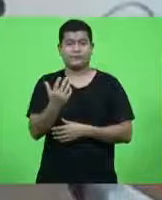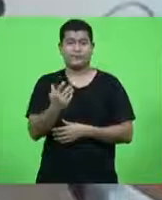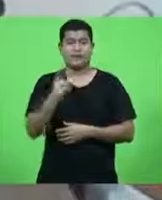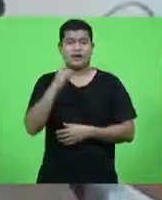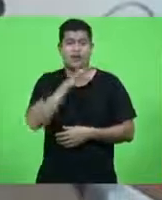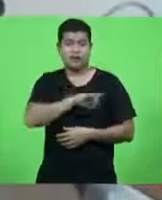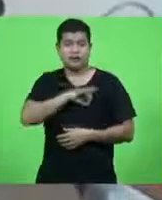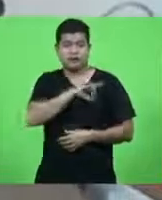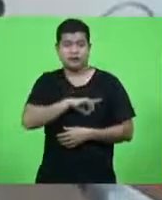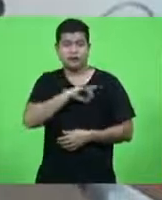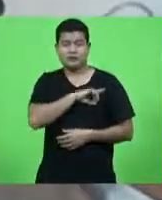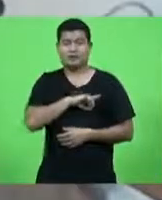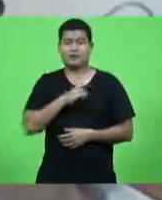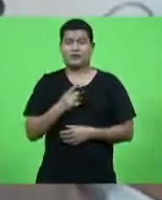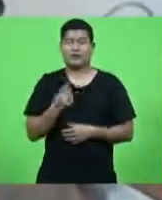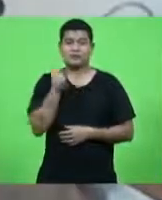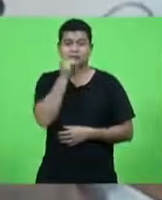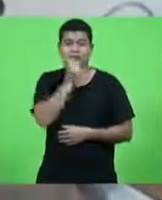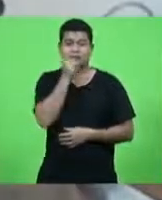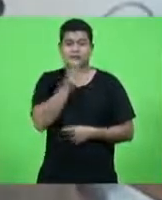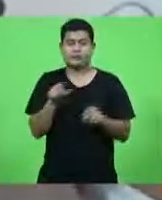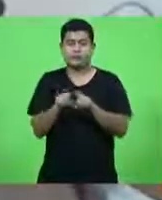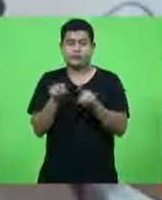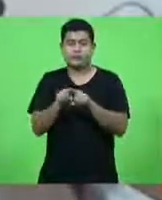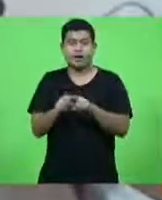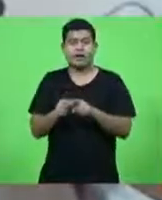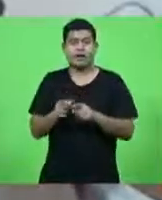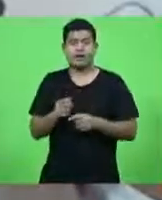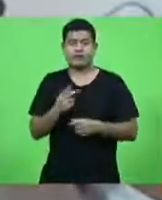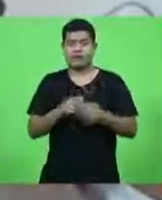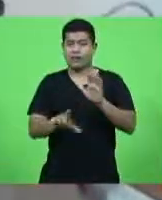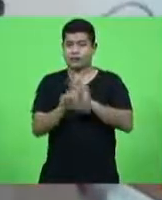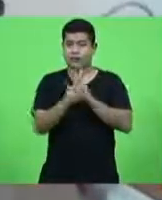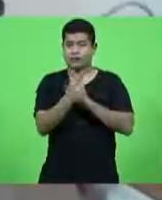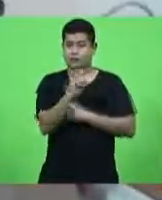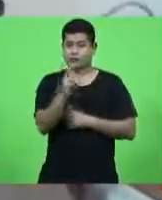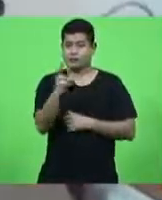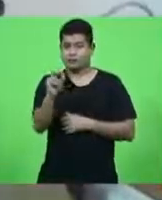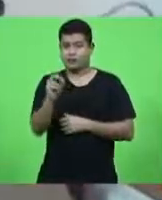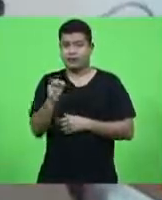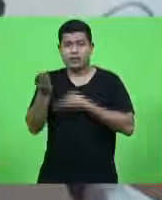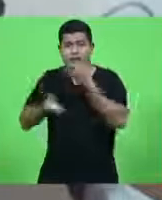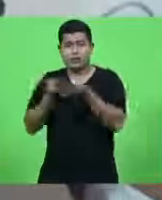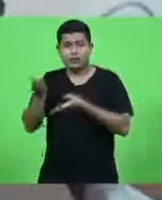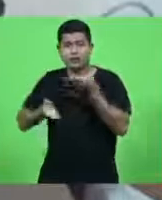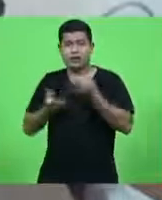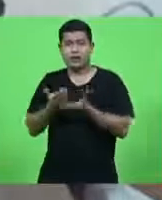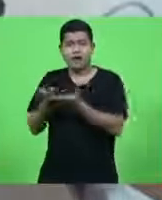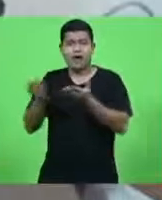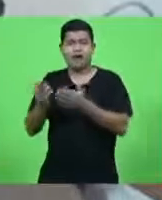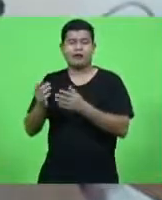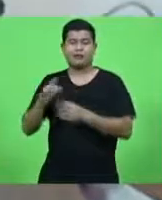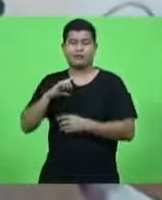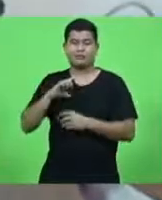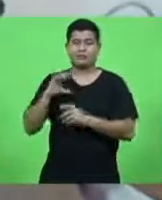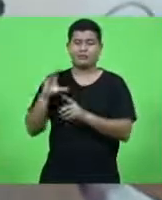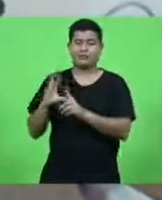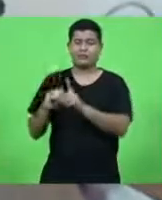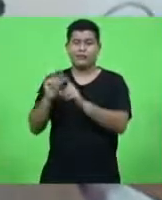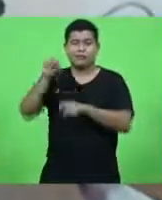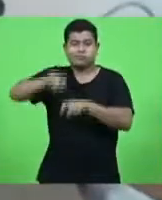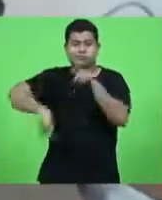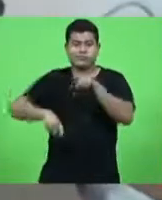A lei de 2020 que cria o programa Atenção às Vítimas de Estupro. O projeto que autoriza a realização gratuita de cirurgias